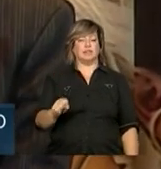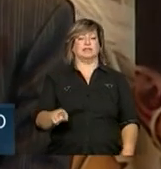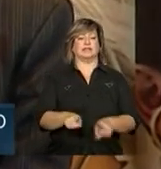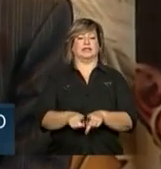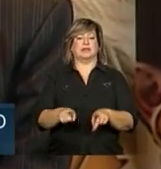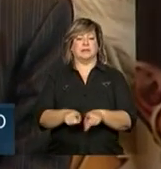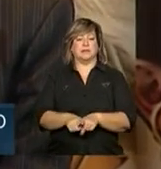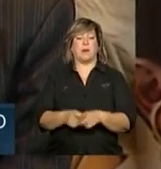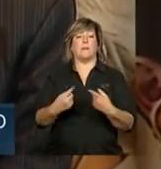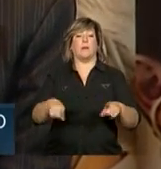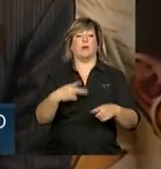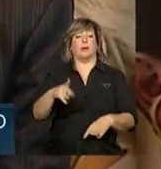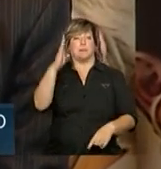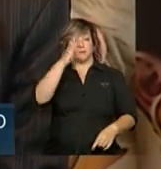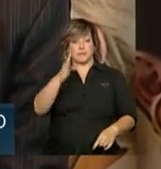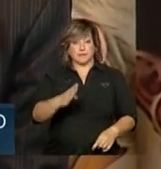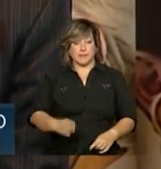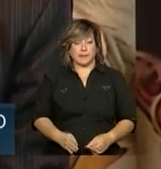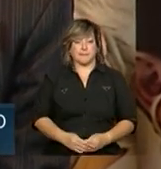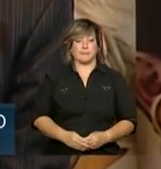com música brasileira,